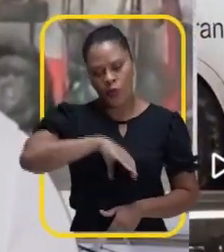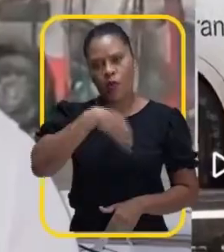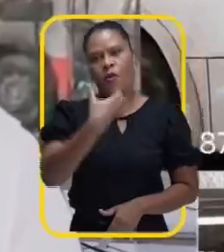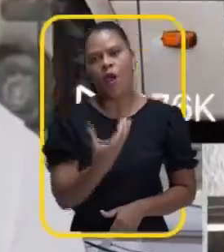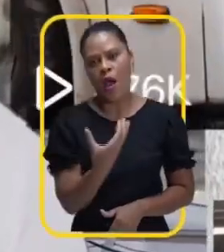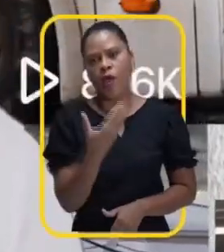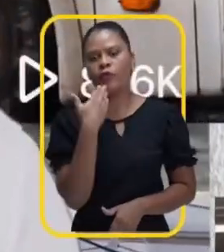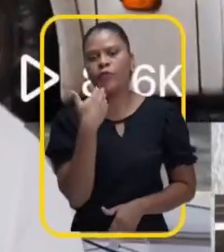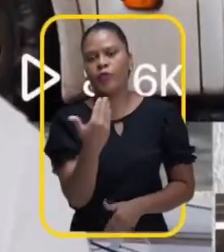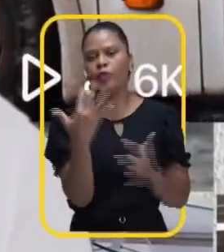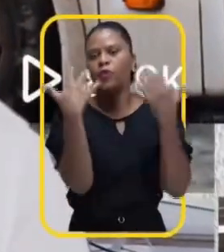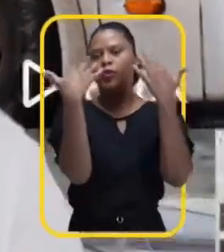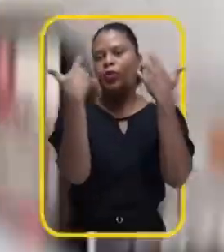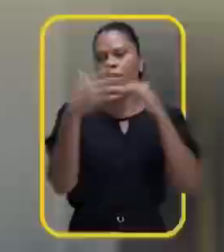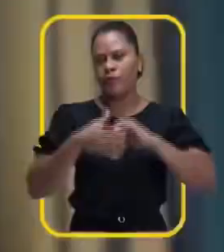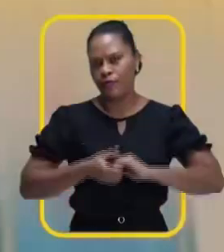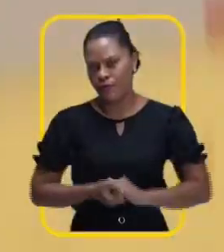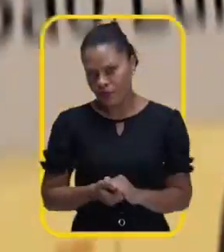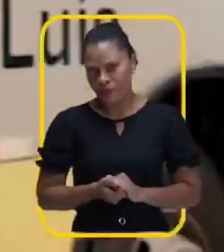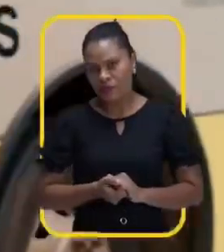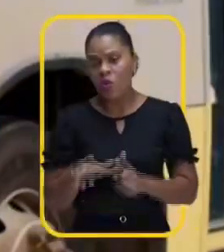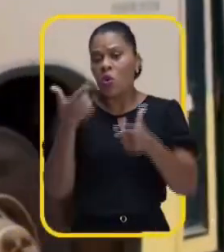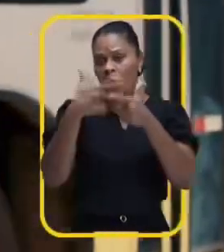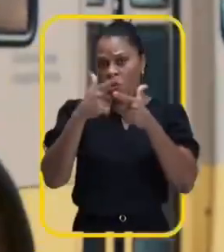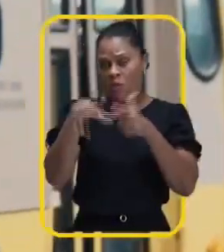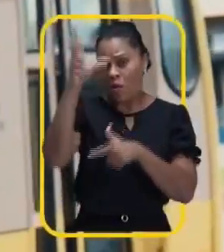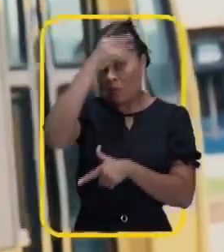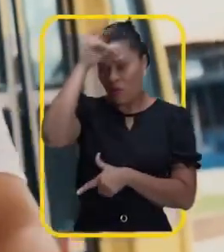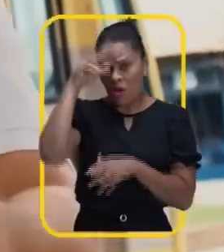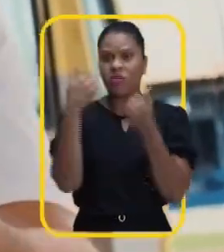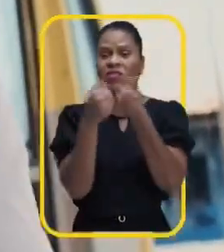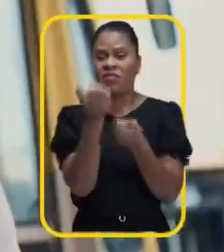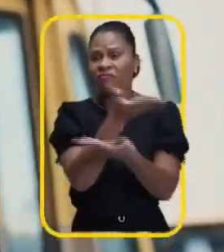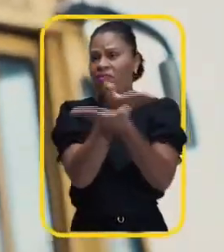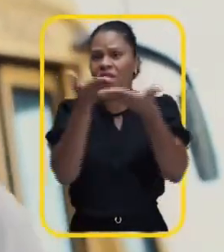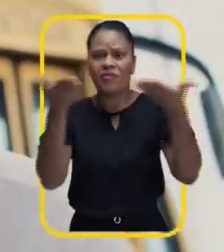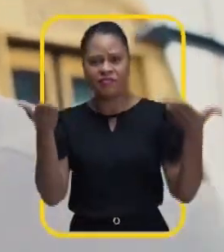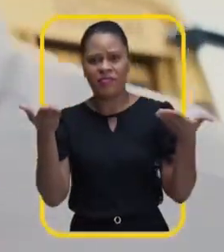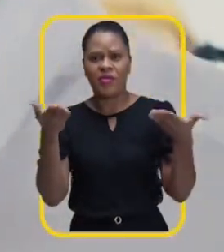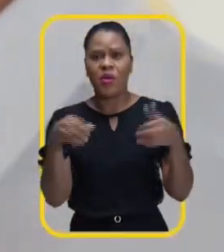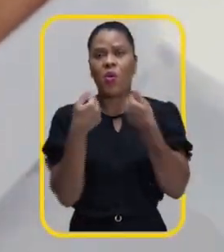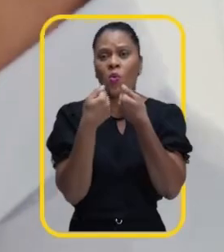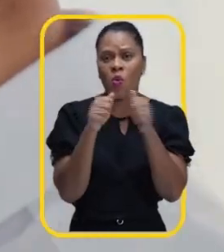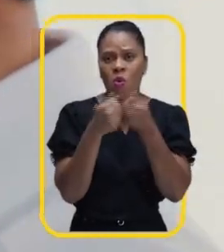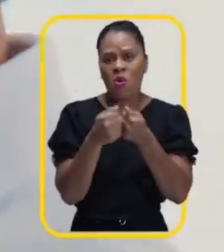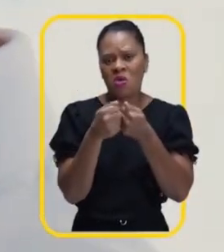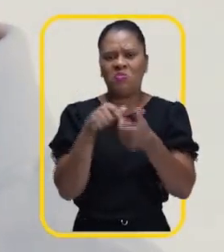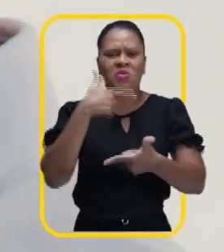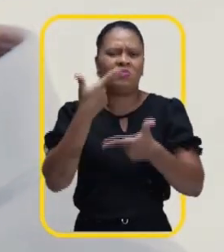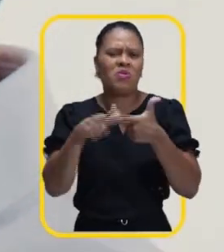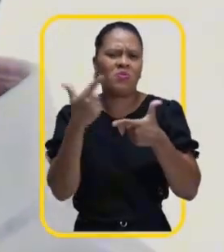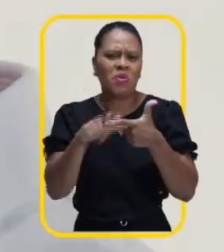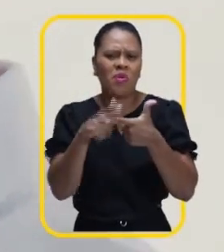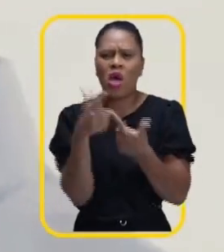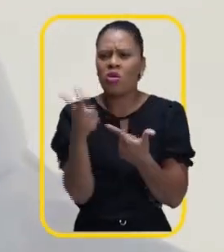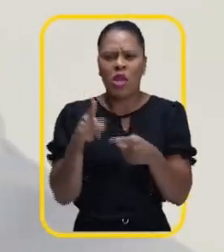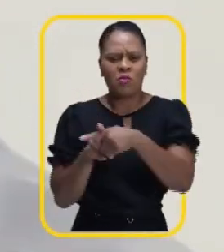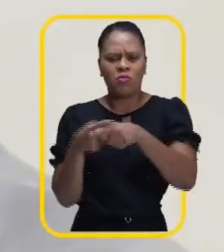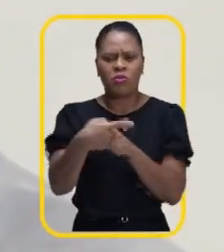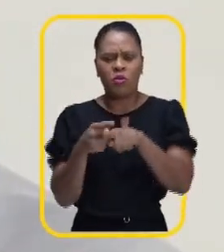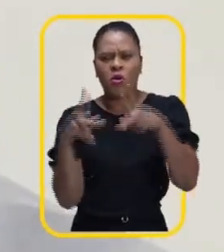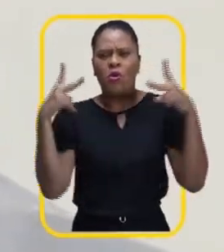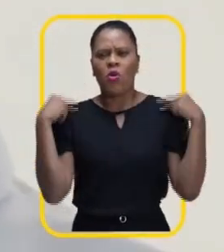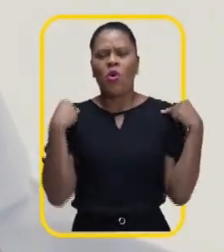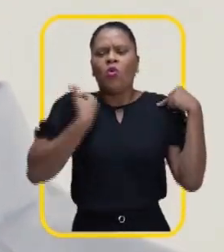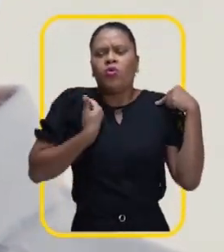coragem de cobrar que ligue um ar-condicionado. A situação do transporte público aqui de São Luís é assim, Ônibus caindo aos pedaços, sem cobrador,